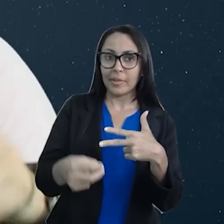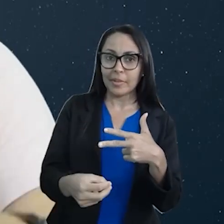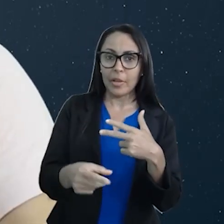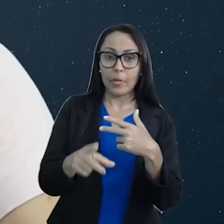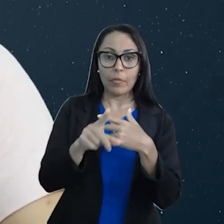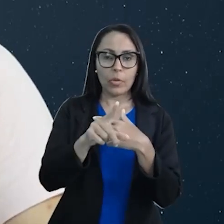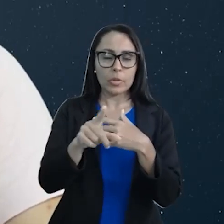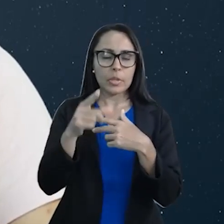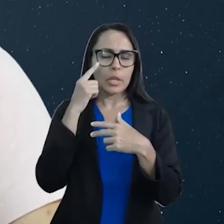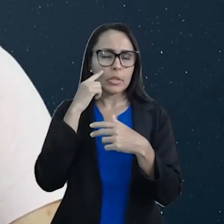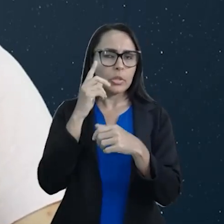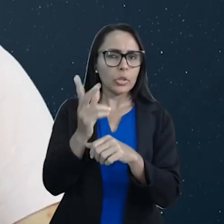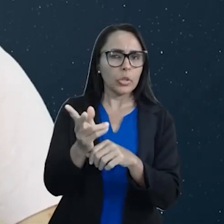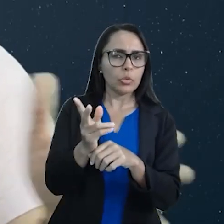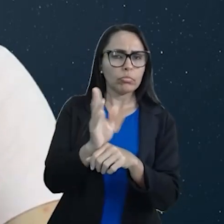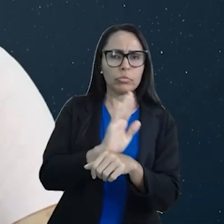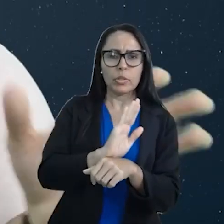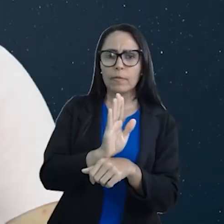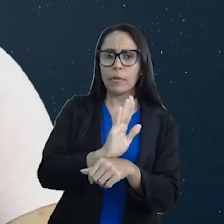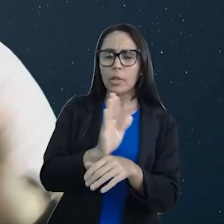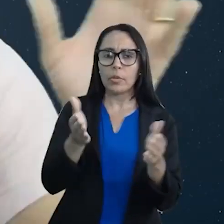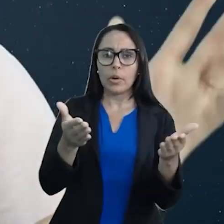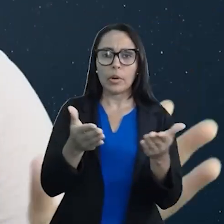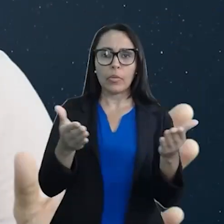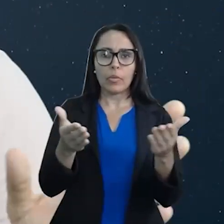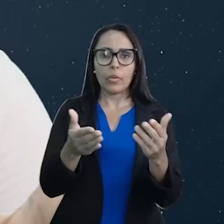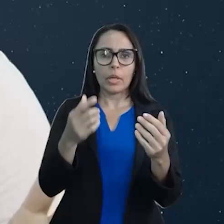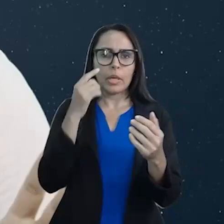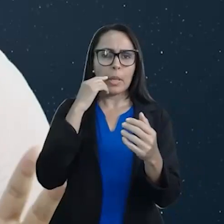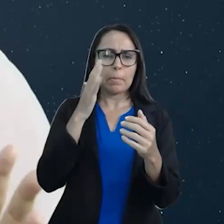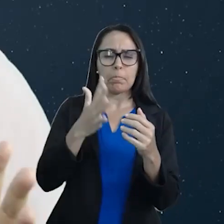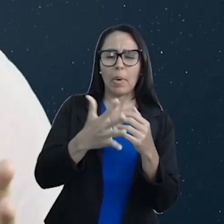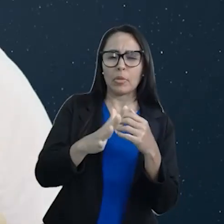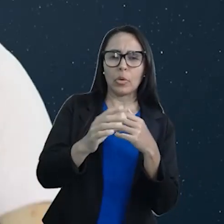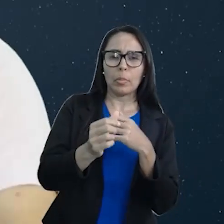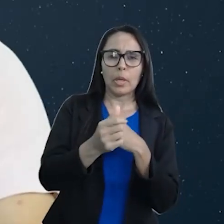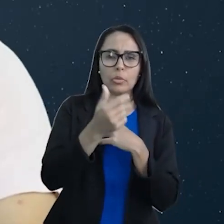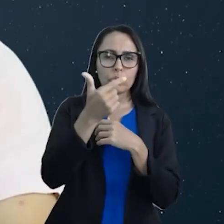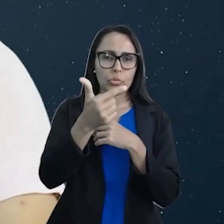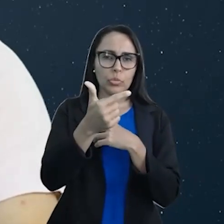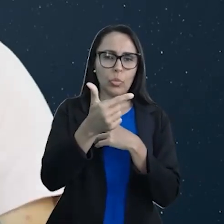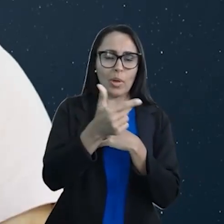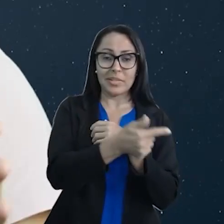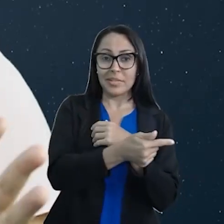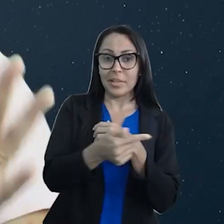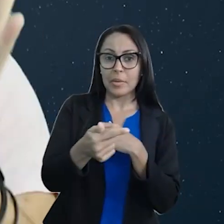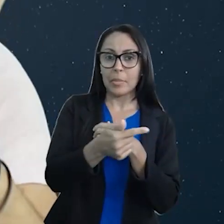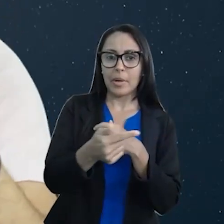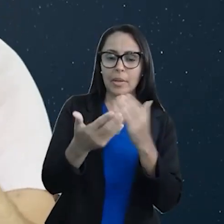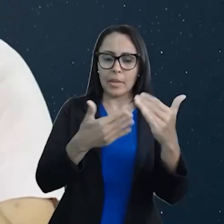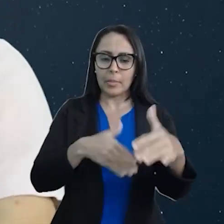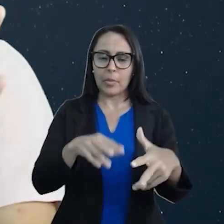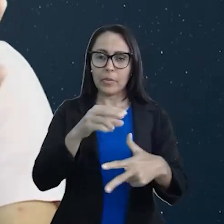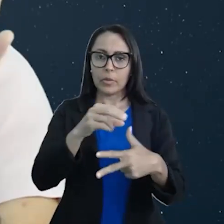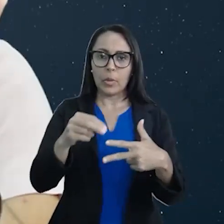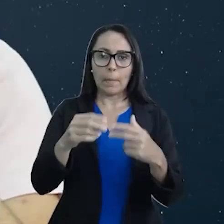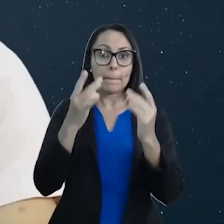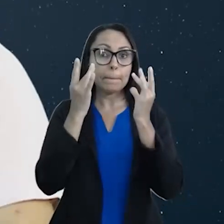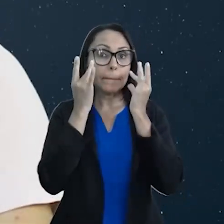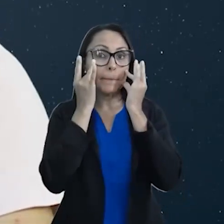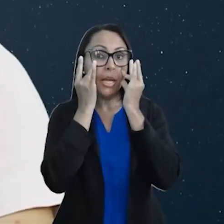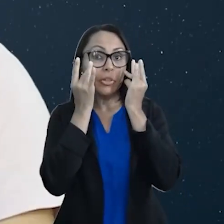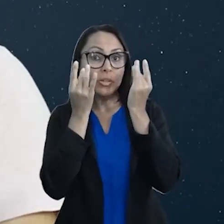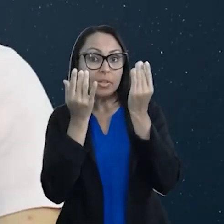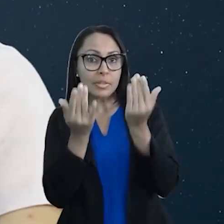Você está assistindo esse vídeo agora, você está há cerca de duas semanas da prova do Enem, ok? Então, preste muita